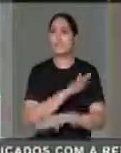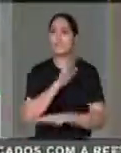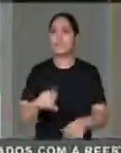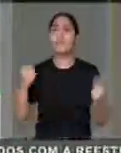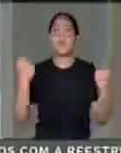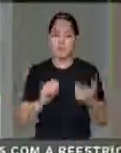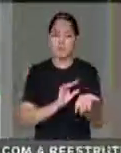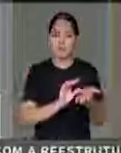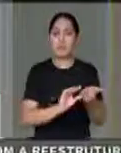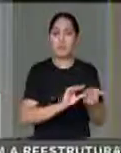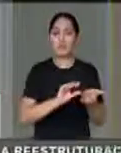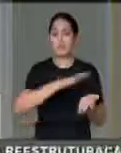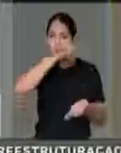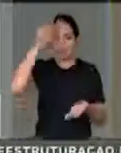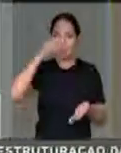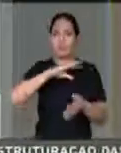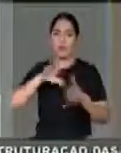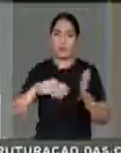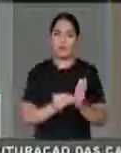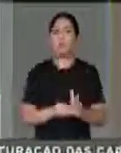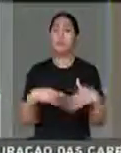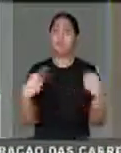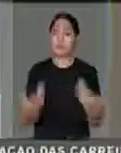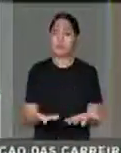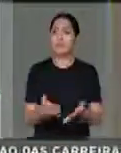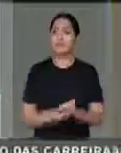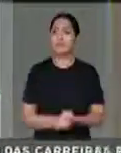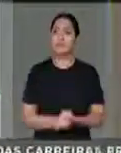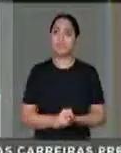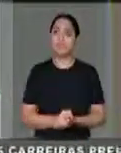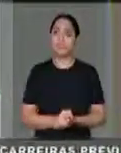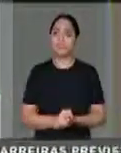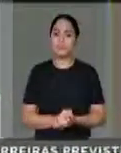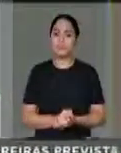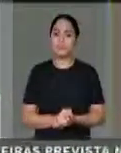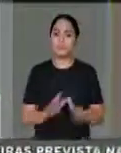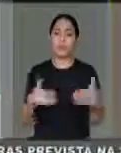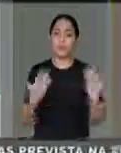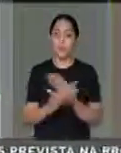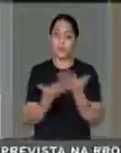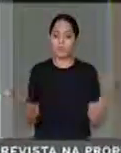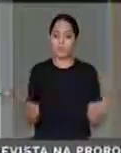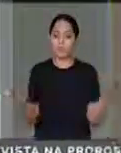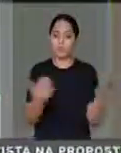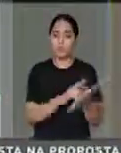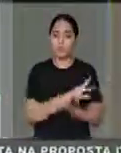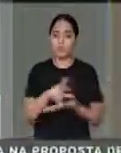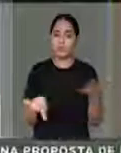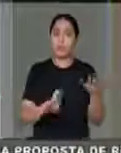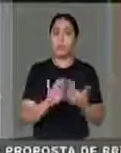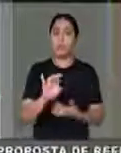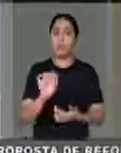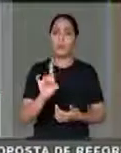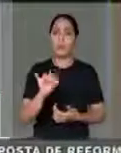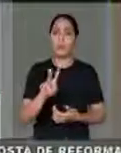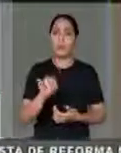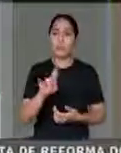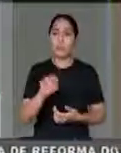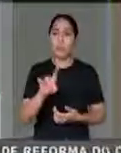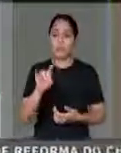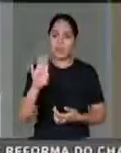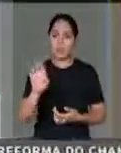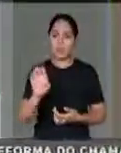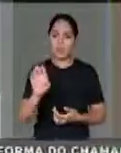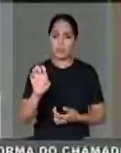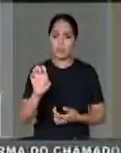da Amazônia. Termino, deputado Molon, termino mesmo. Quando a gente fala de biodiversidade, a gente não está falando de um